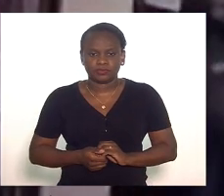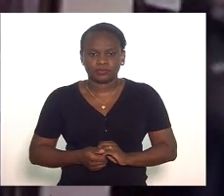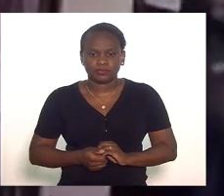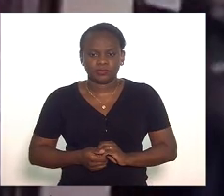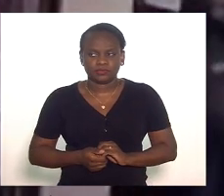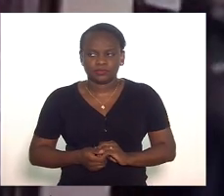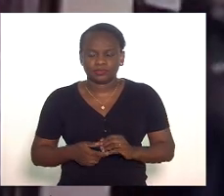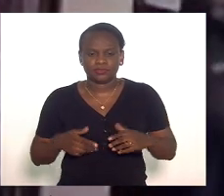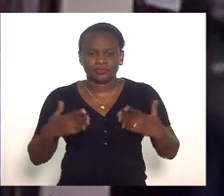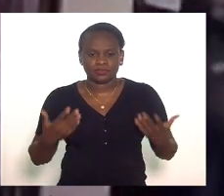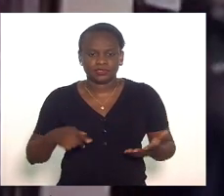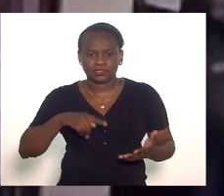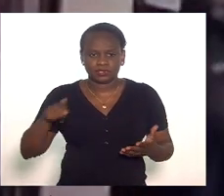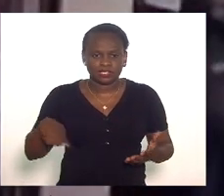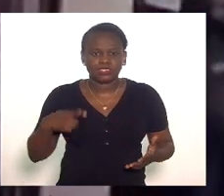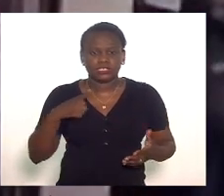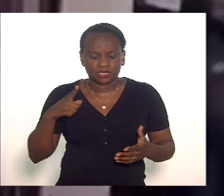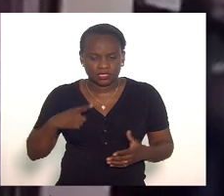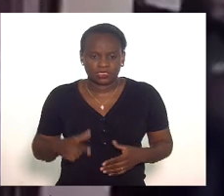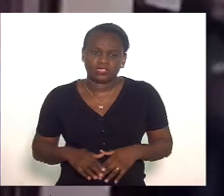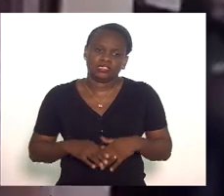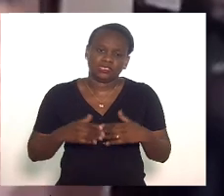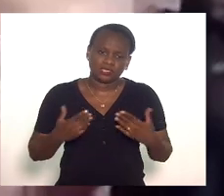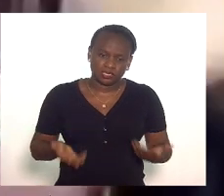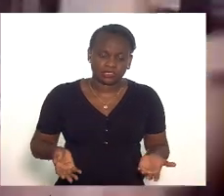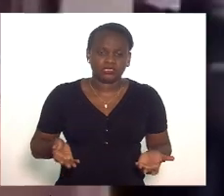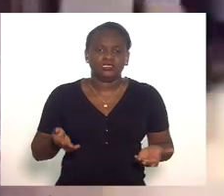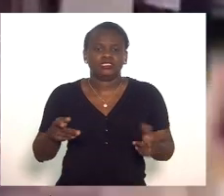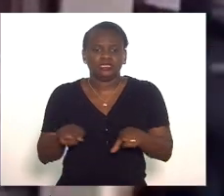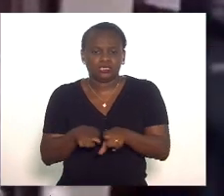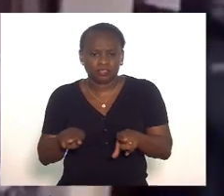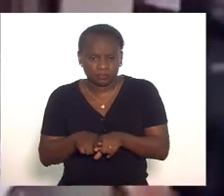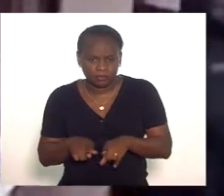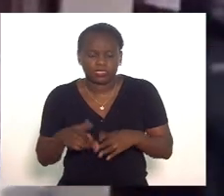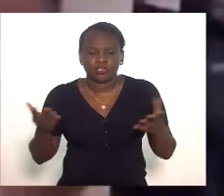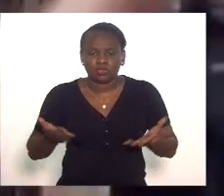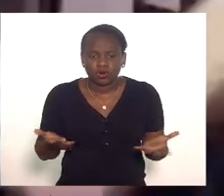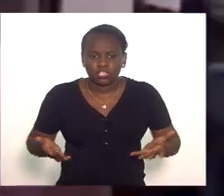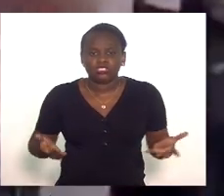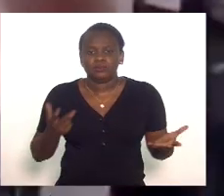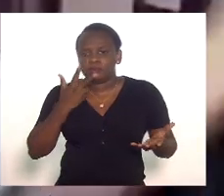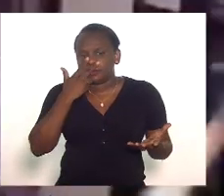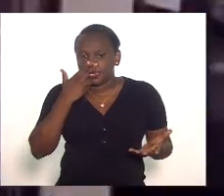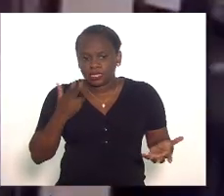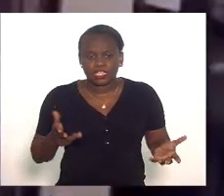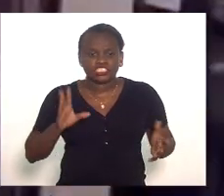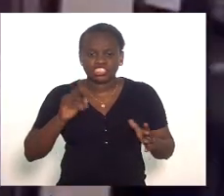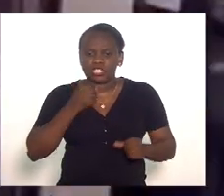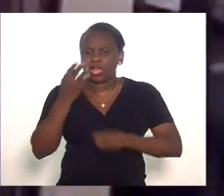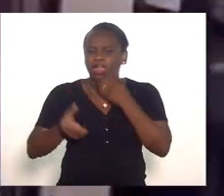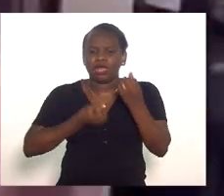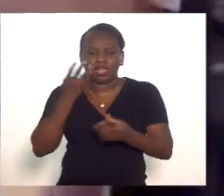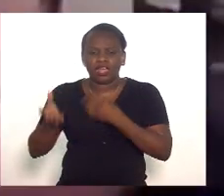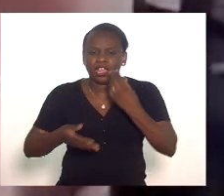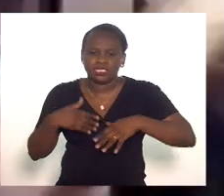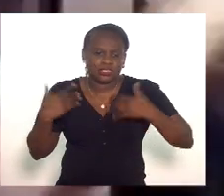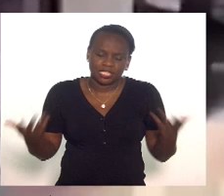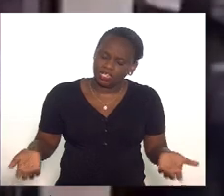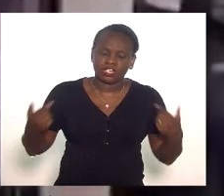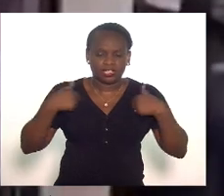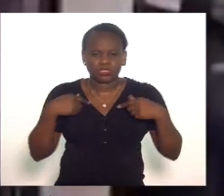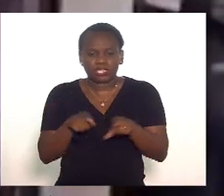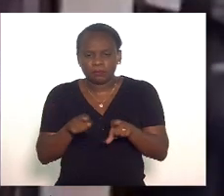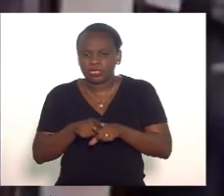e estamos passando olha também é isso hoje parece que é o dia dos desabafos né então aqui